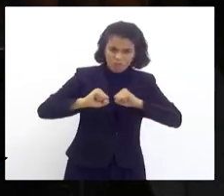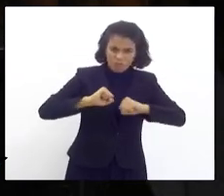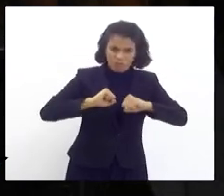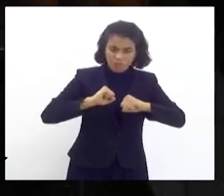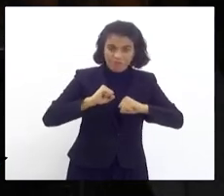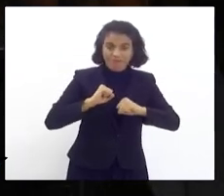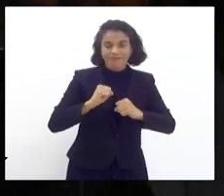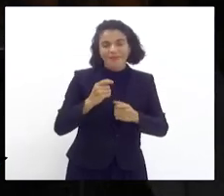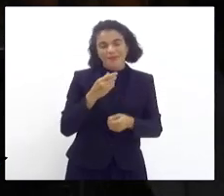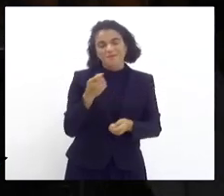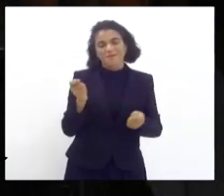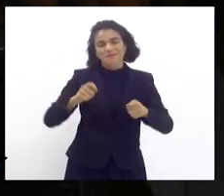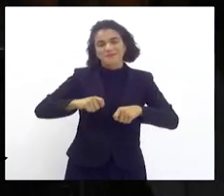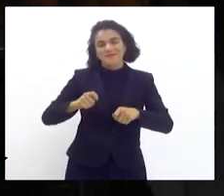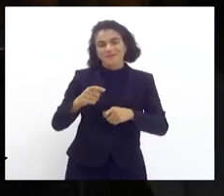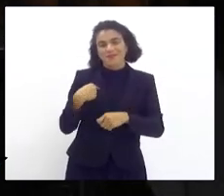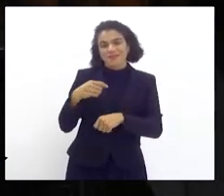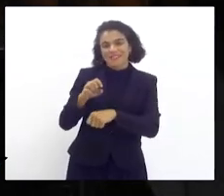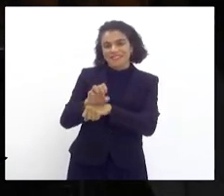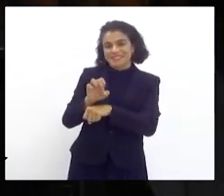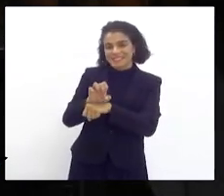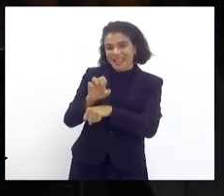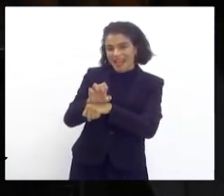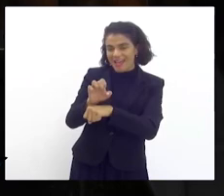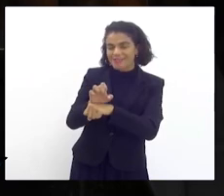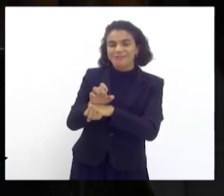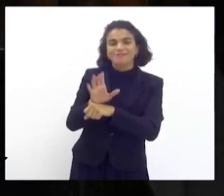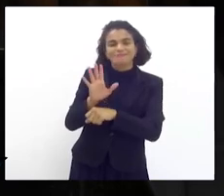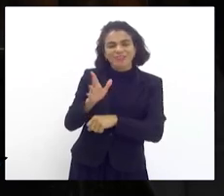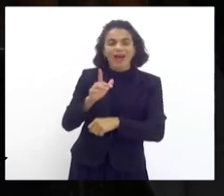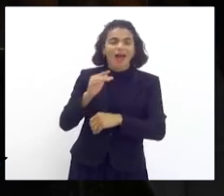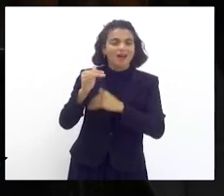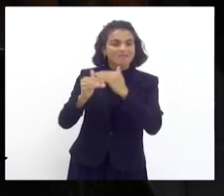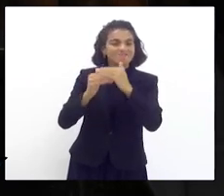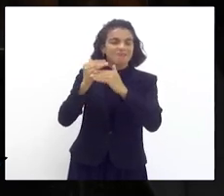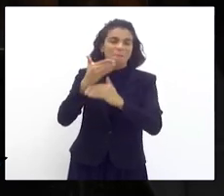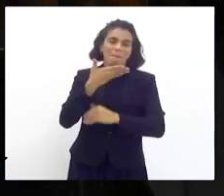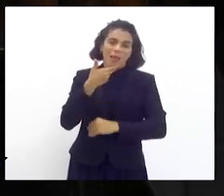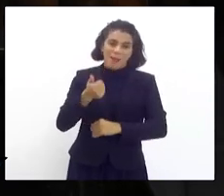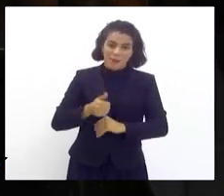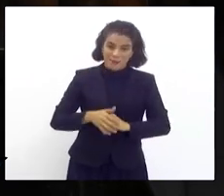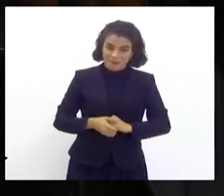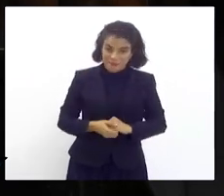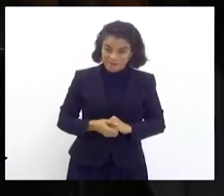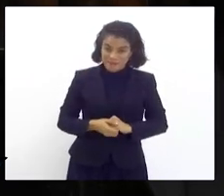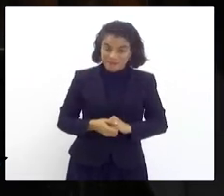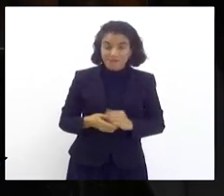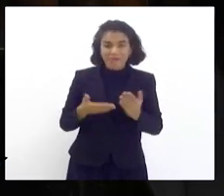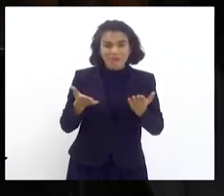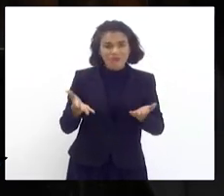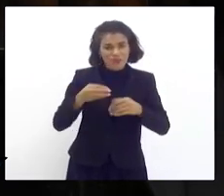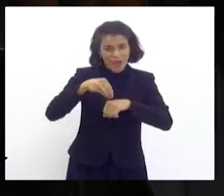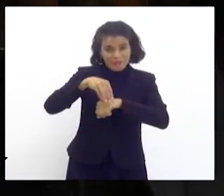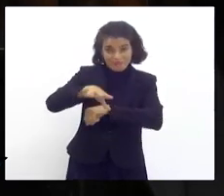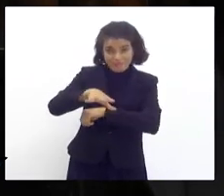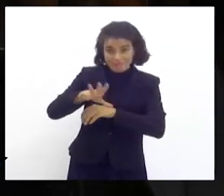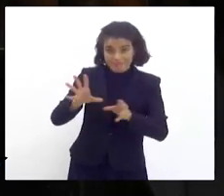possivelmente o nosso Estado estaria um pouquinho melhor. Dito isso,